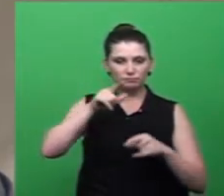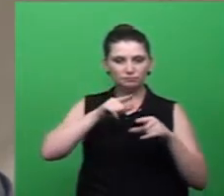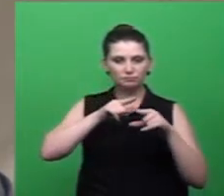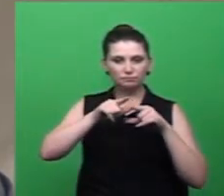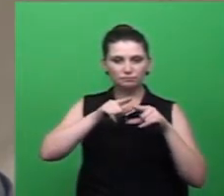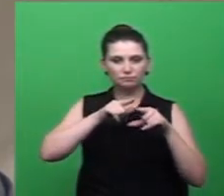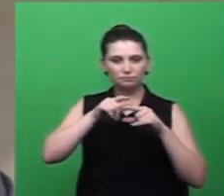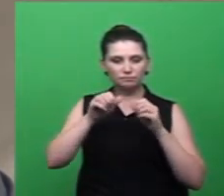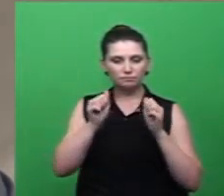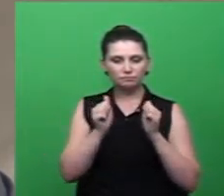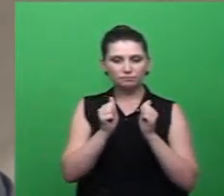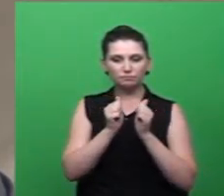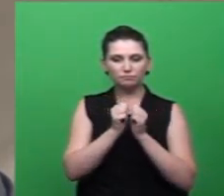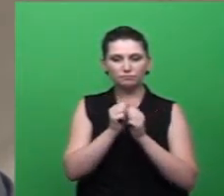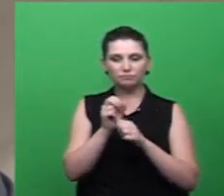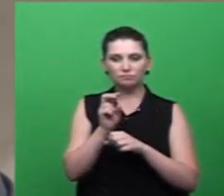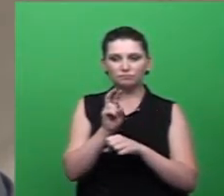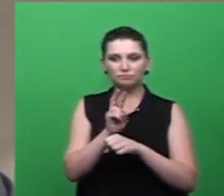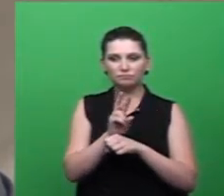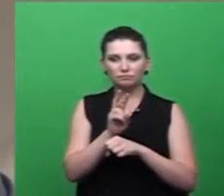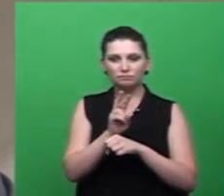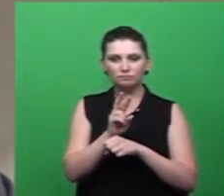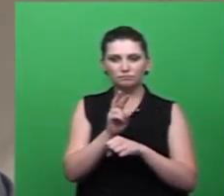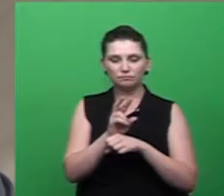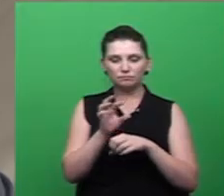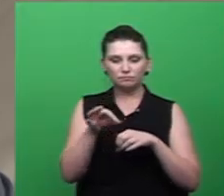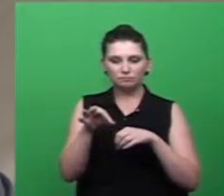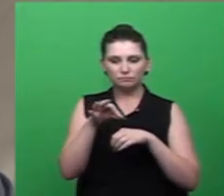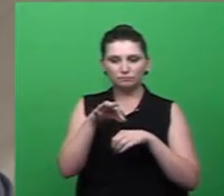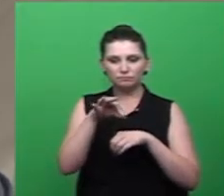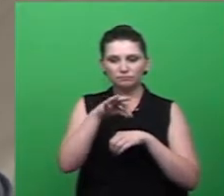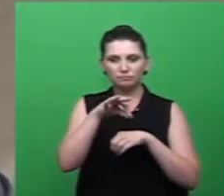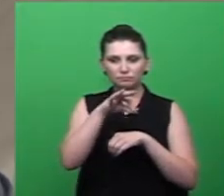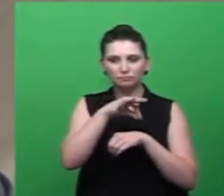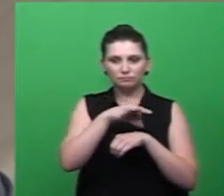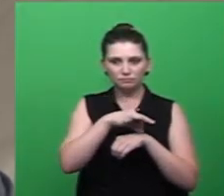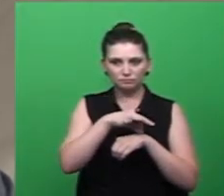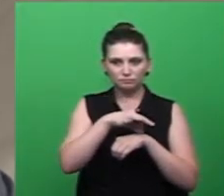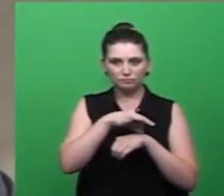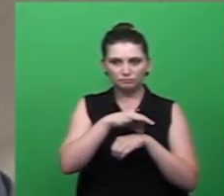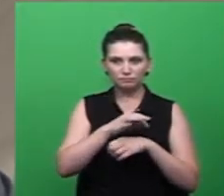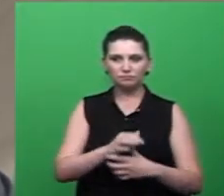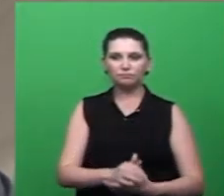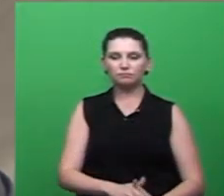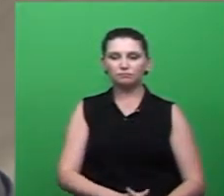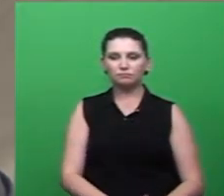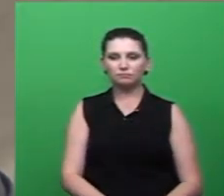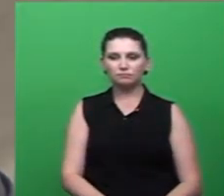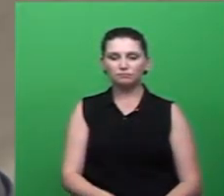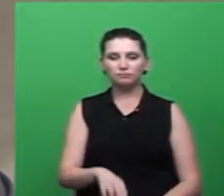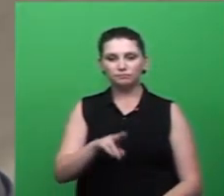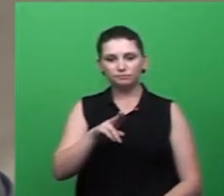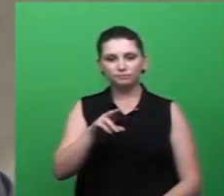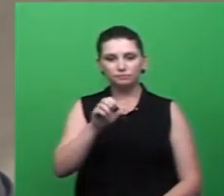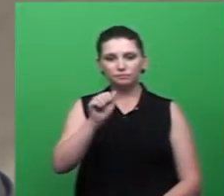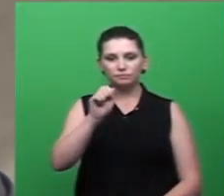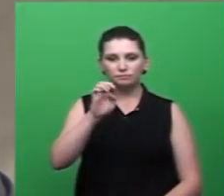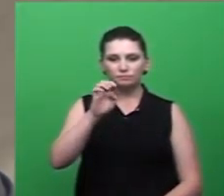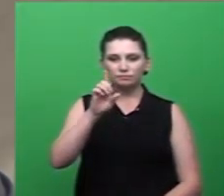cuidando do combate ao Aedes. O Aedes é um mosquito, o Aedes aegypti. Ele